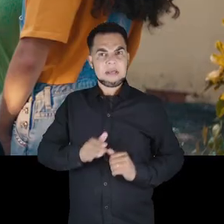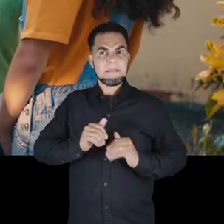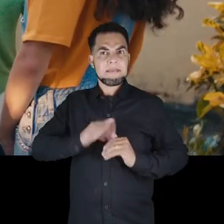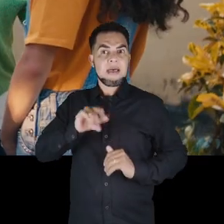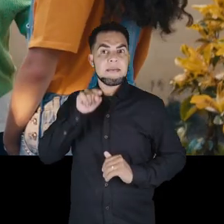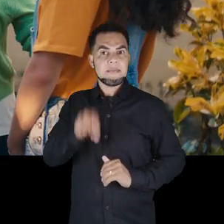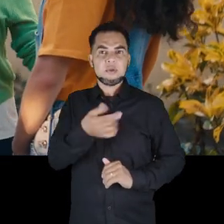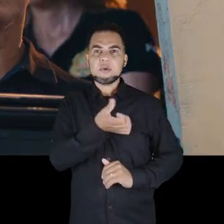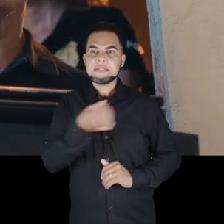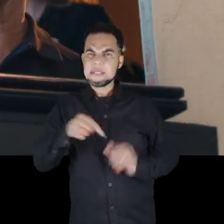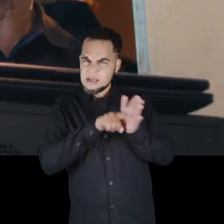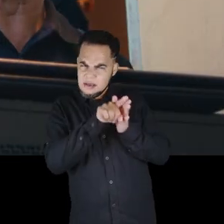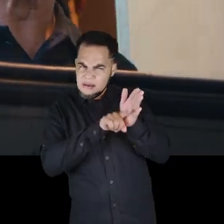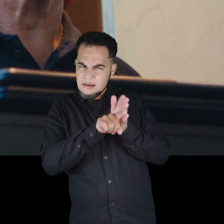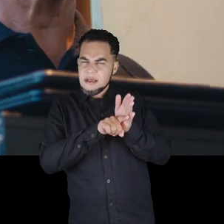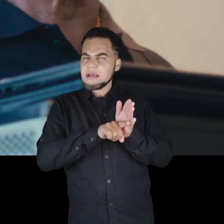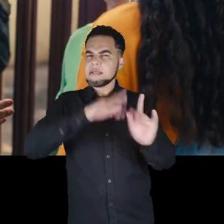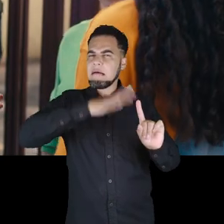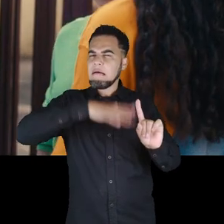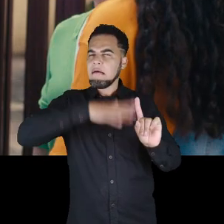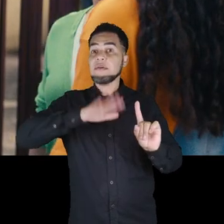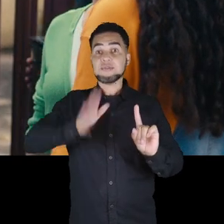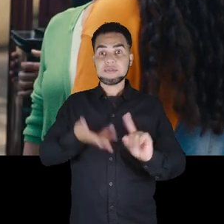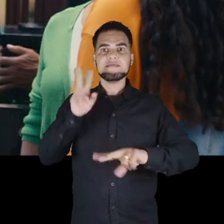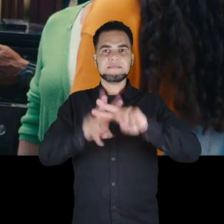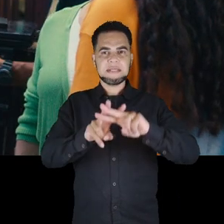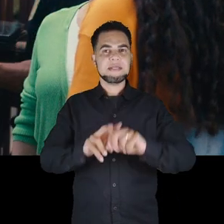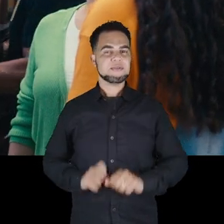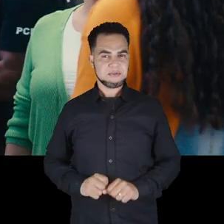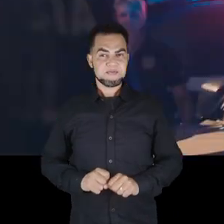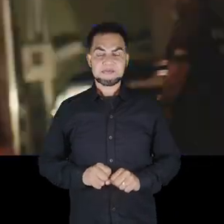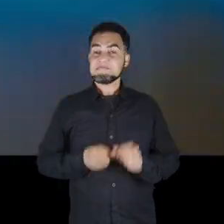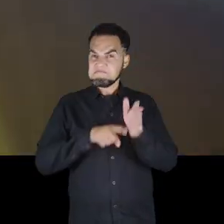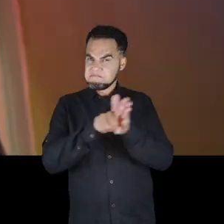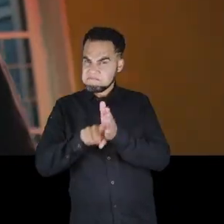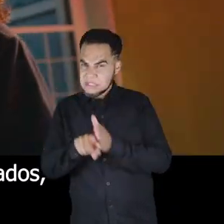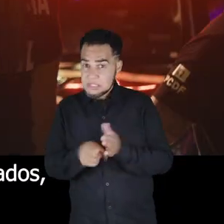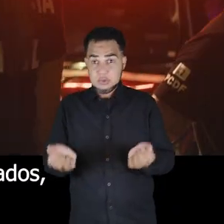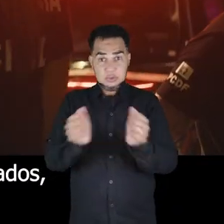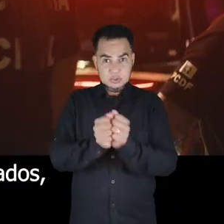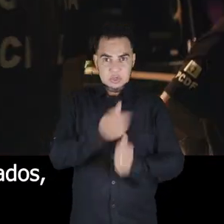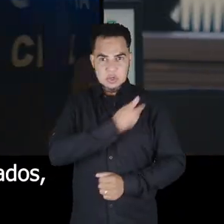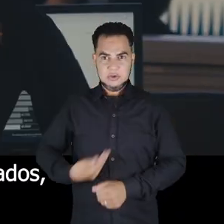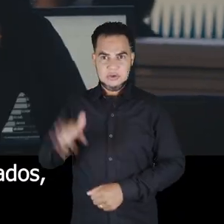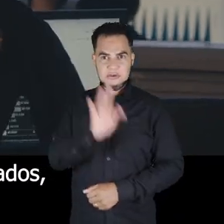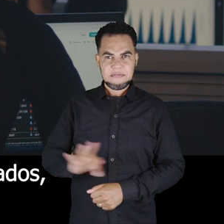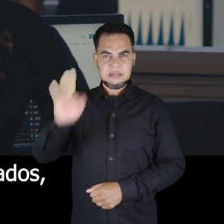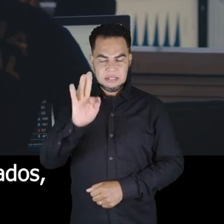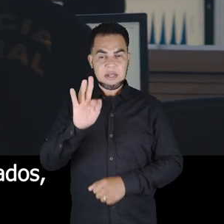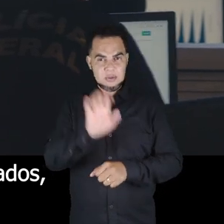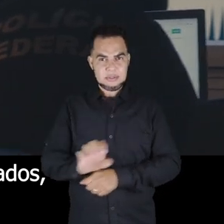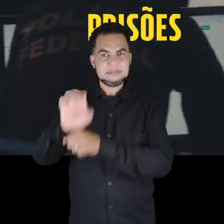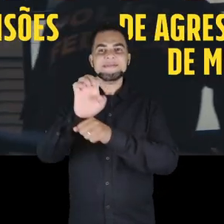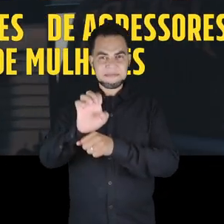de 1.600 investigados por pedofilia e exploração sexual de crianças foram presos. A Operação Átrea, somando esforços do Governo